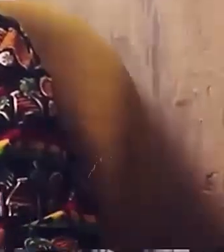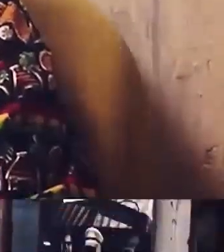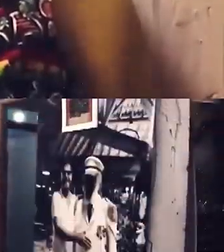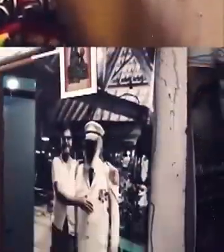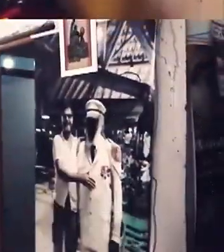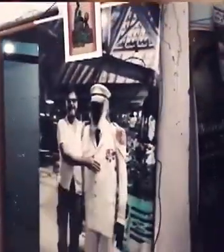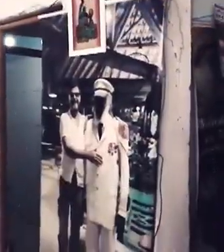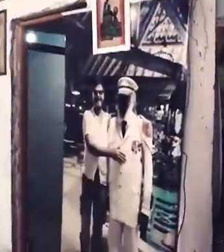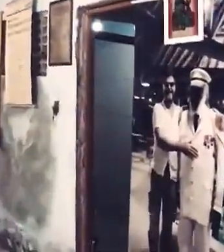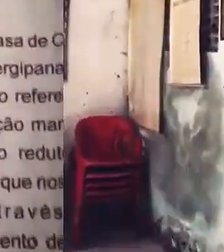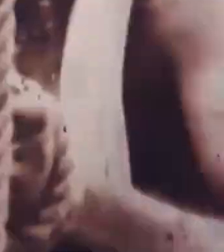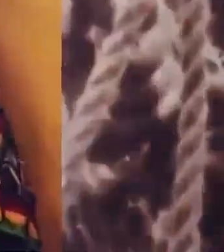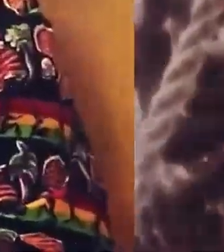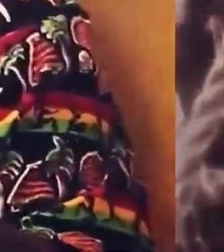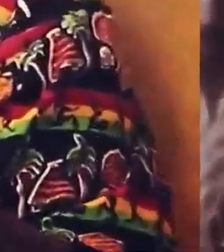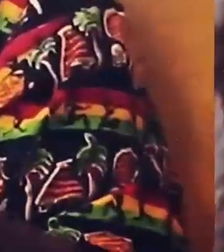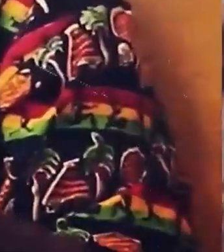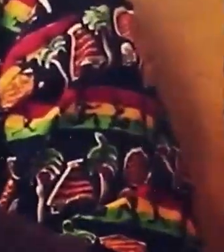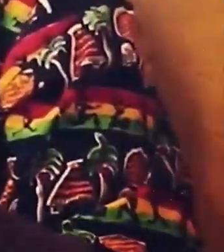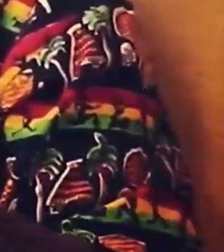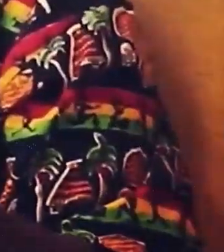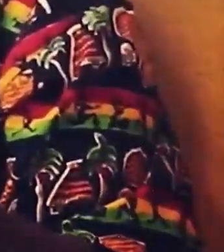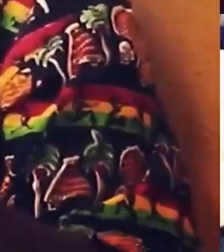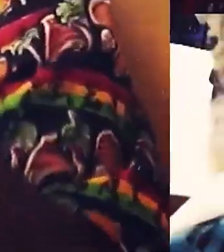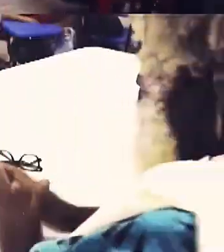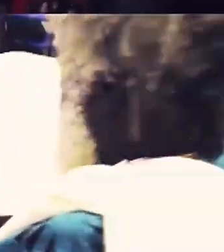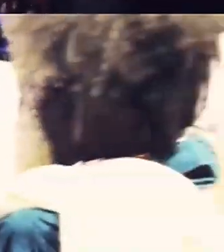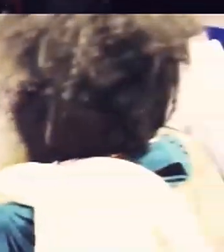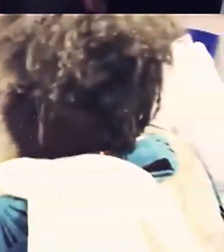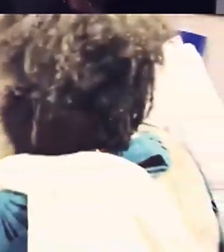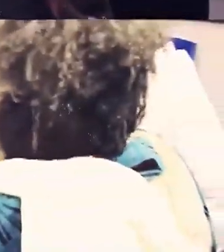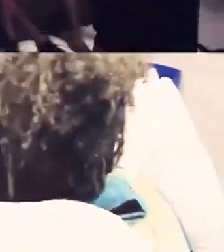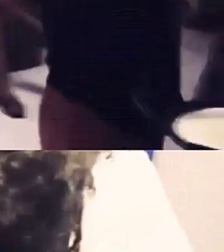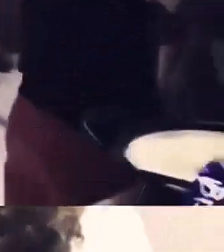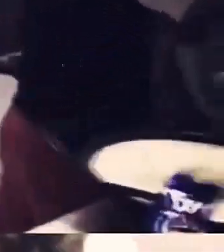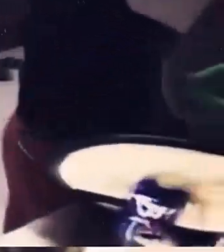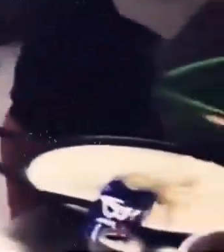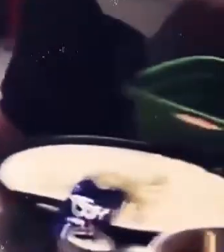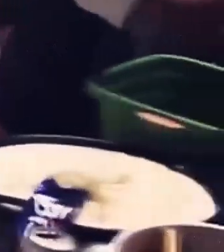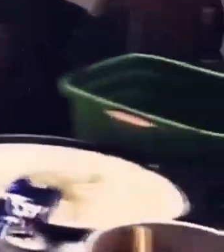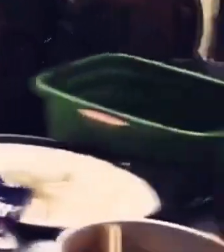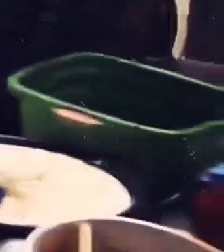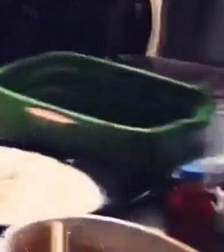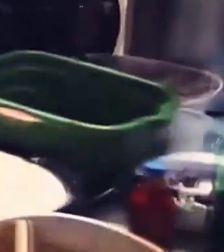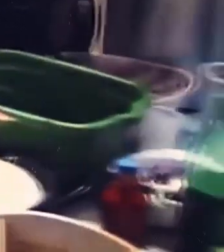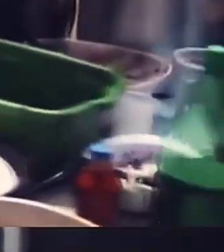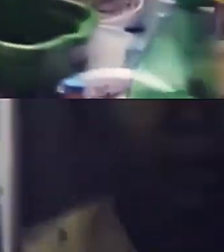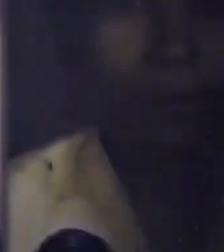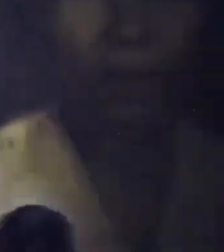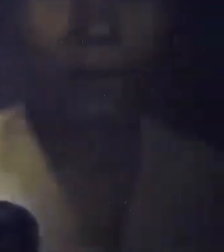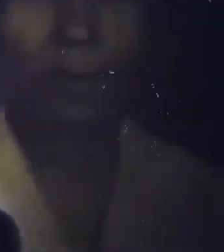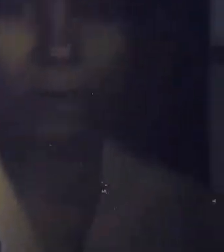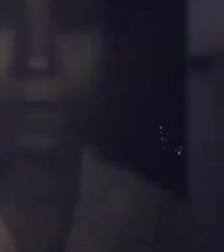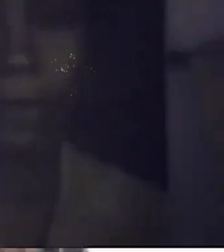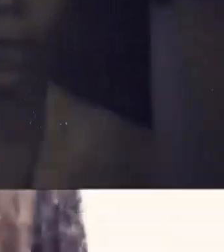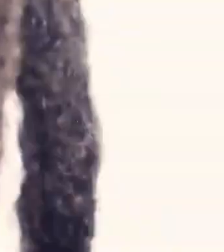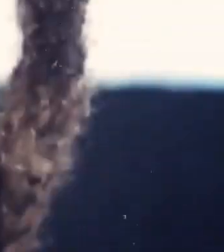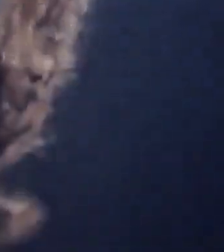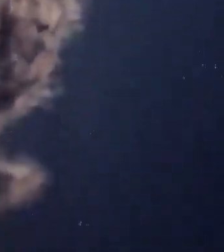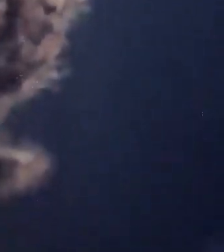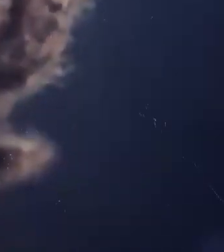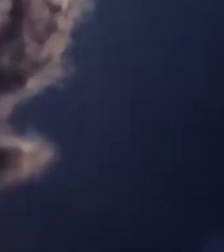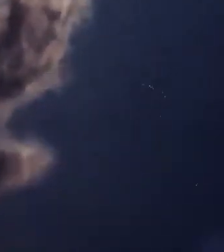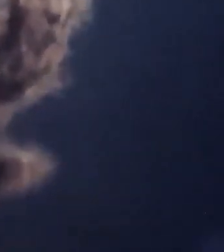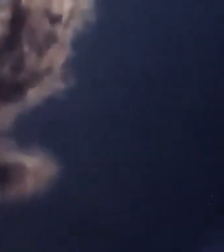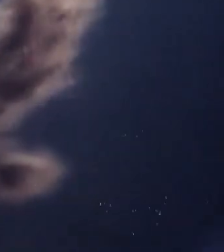filme Severo da Celino Revisitação, um registro importante sobre a vida e a obra desse personagem